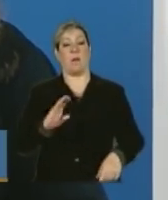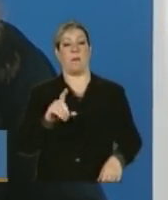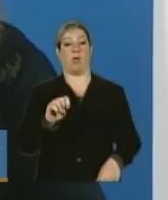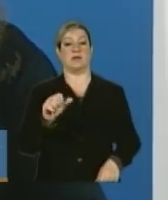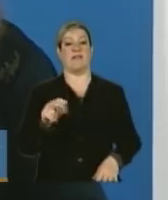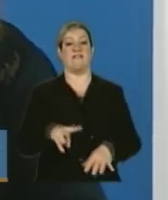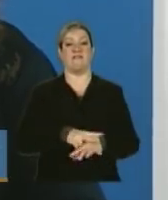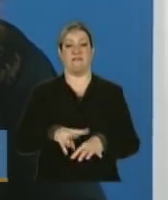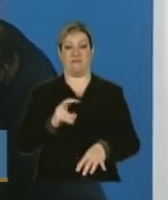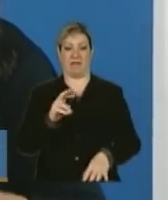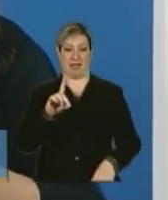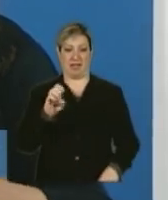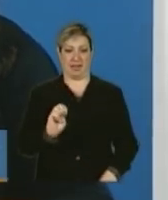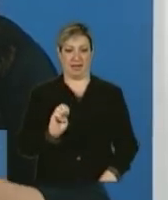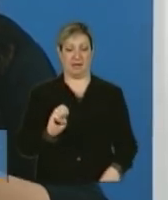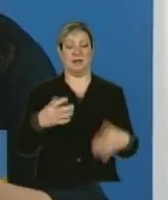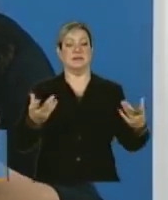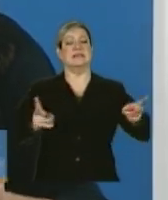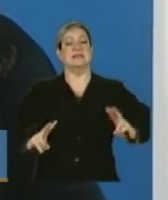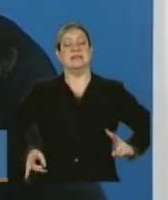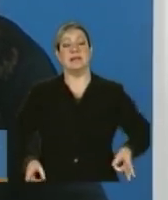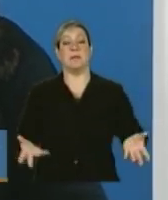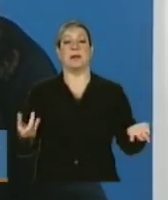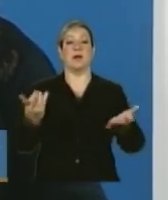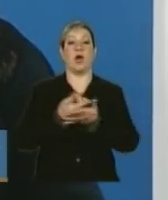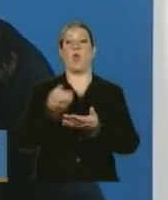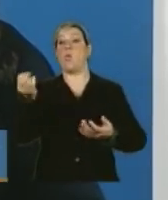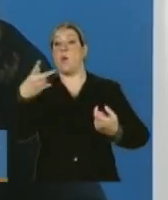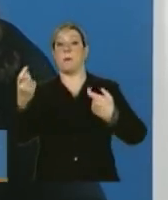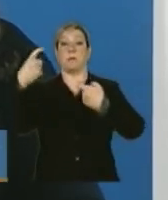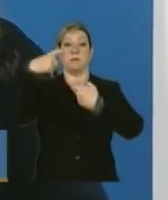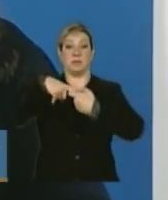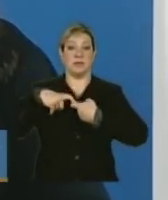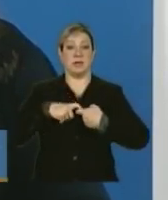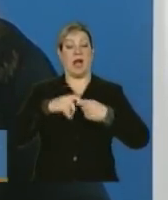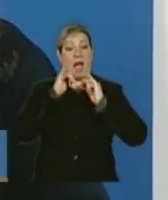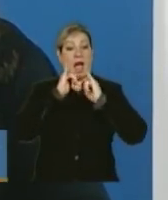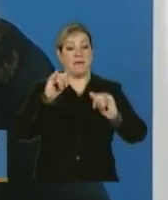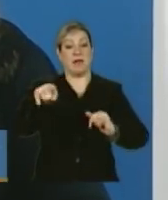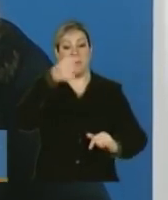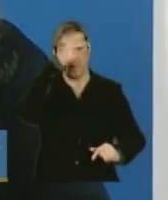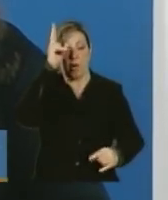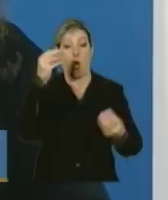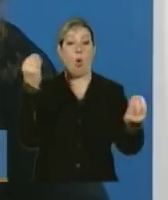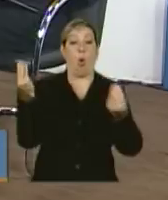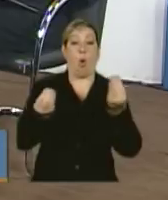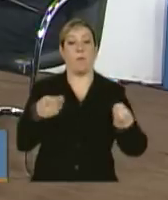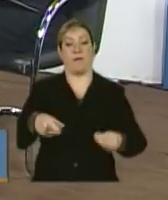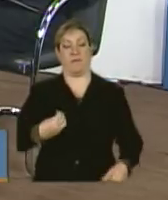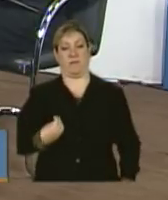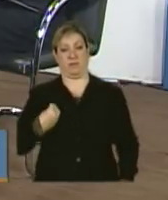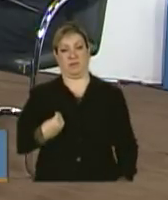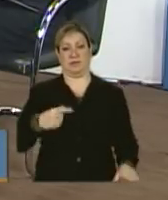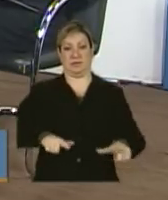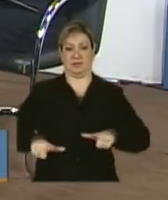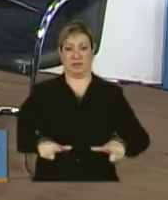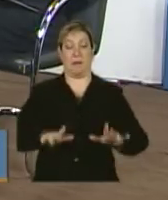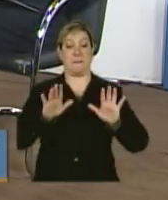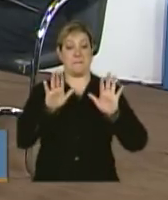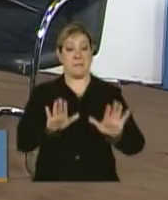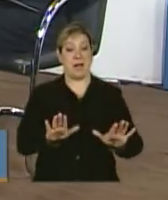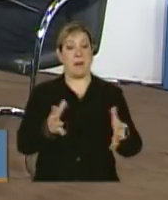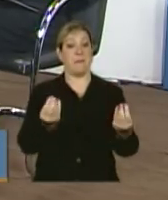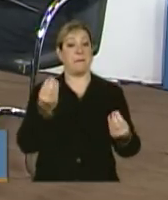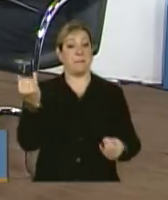E nós vamos atualizar essa instrução sempre que houver uma nova parceria, dizendo ao município como isso vai funcionar. Agora, um aspecto que é muito importante